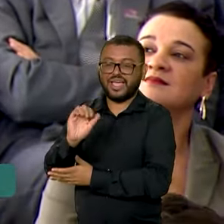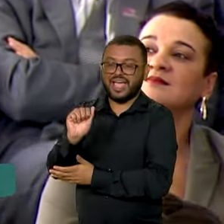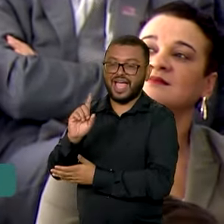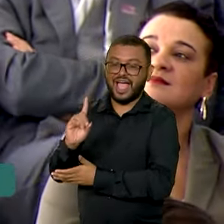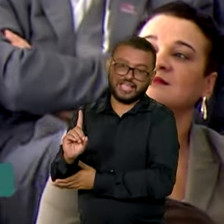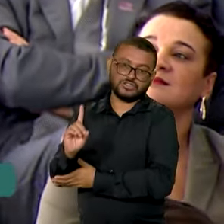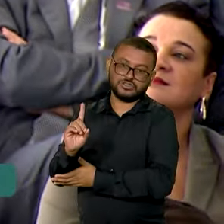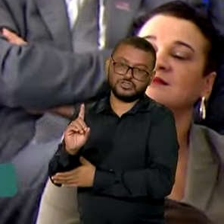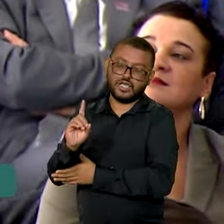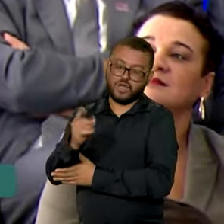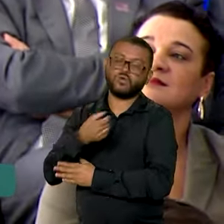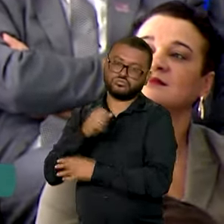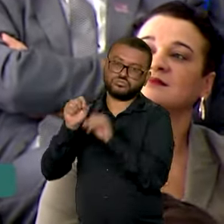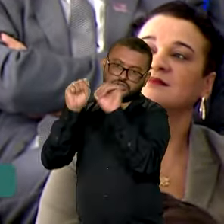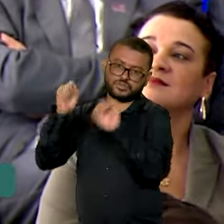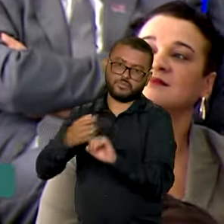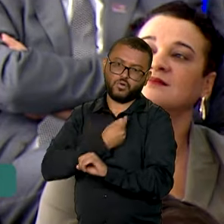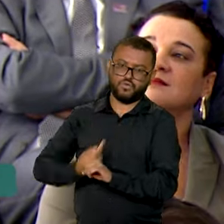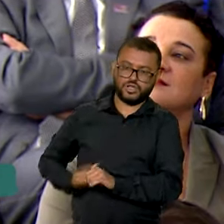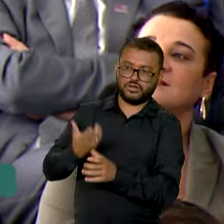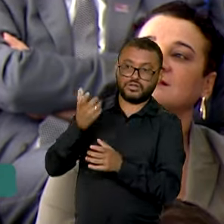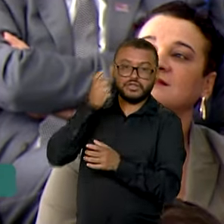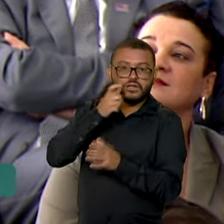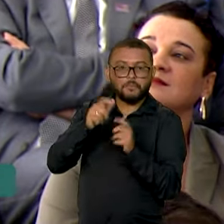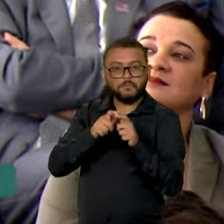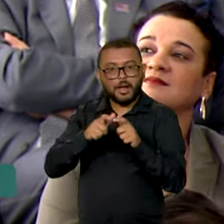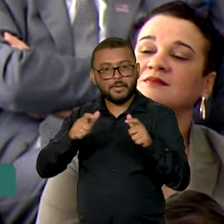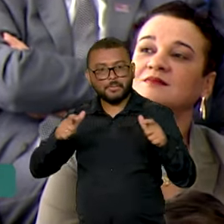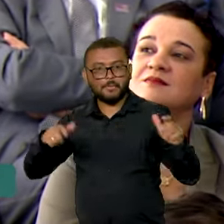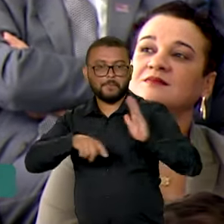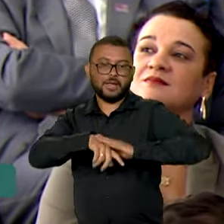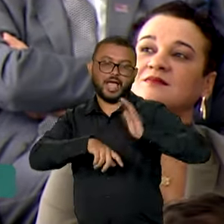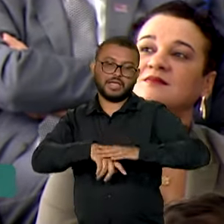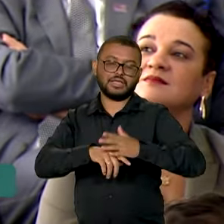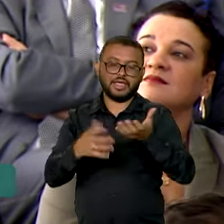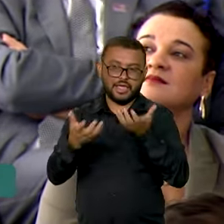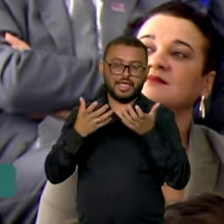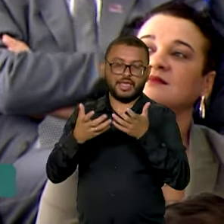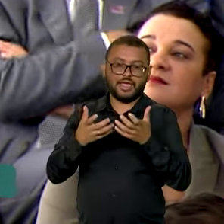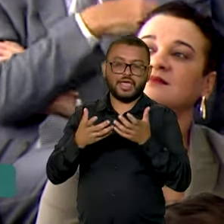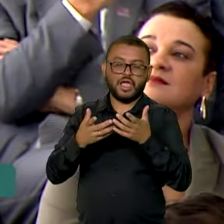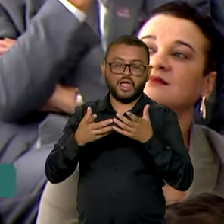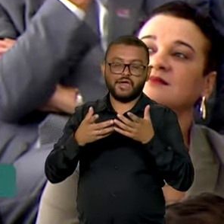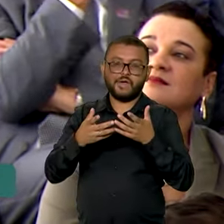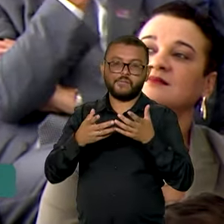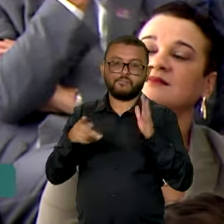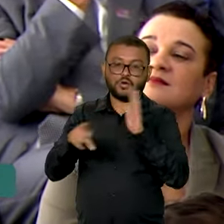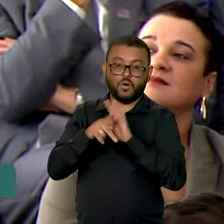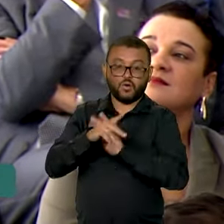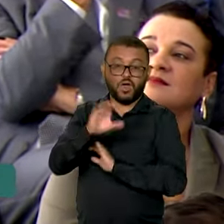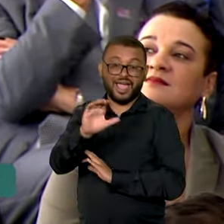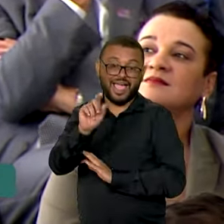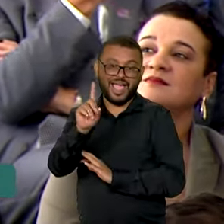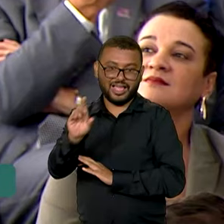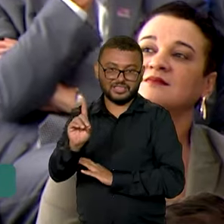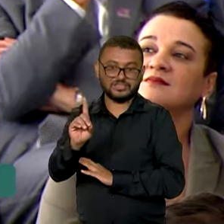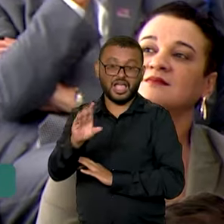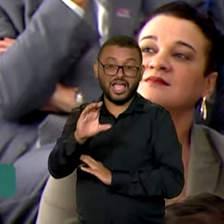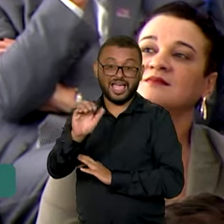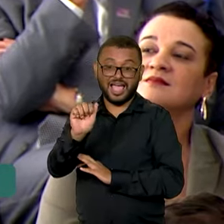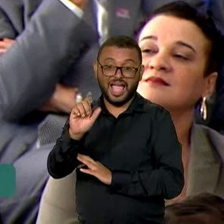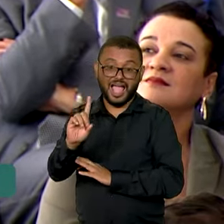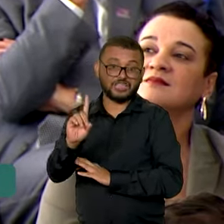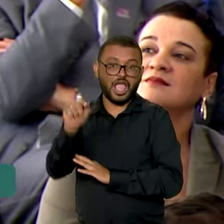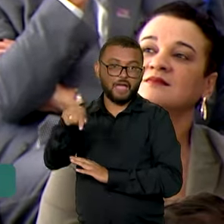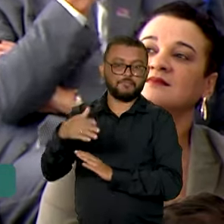Então, nós agora resolvemos aumentar e colocar a linha de corte no cadastro do Cade e vai entrar,